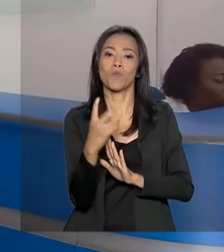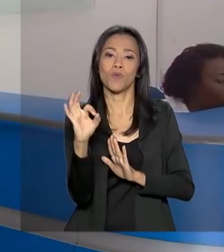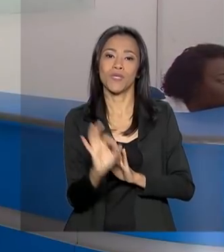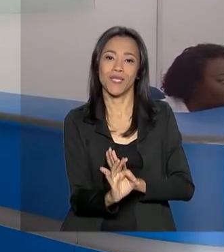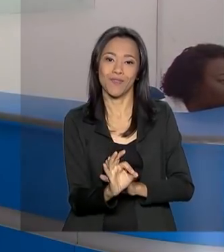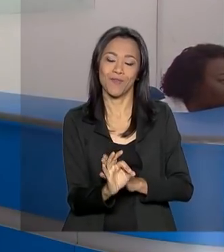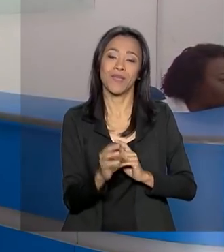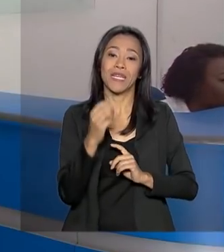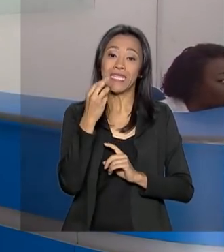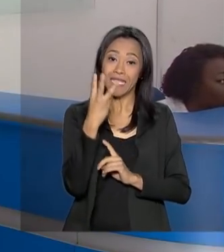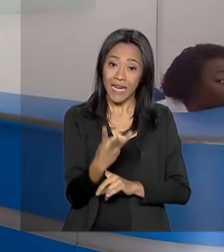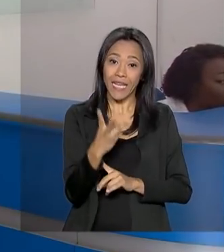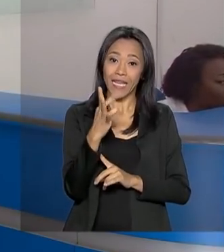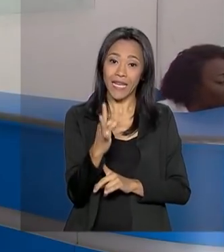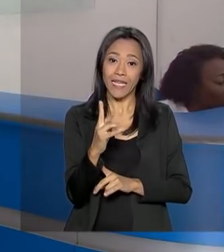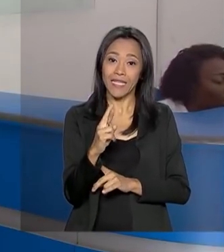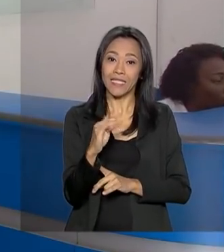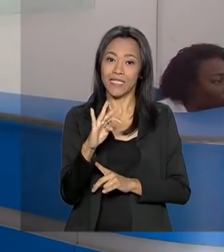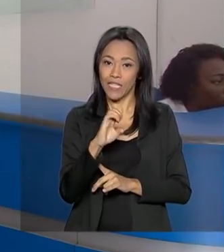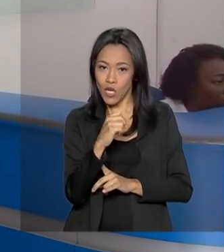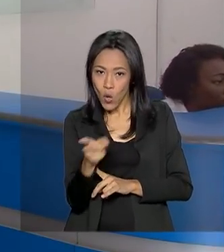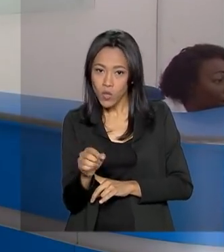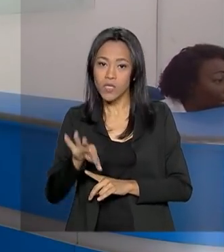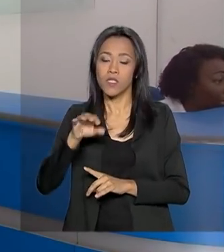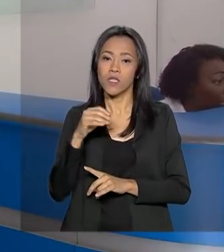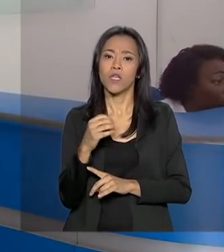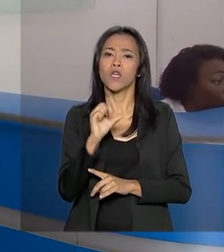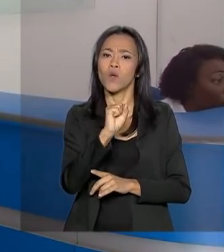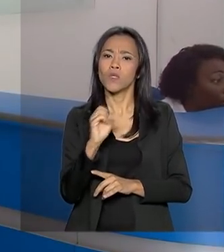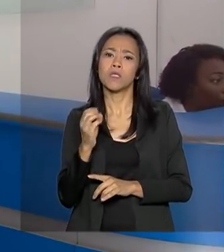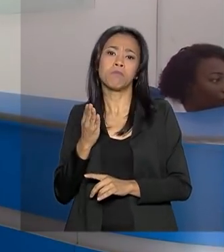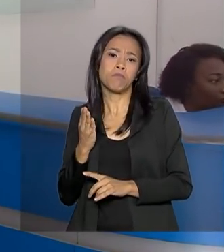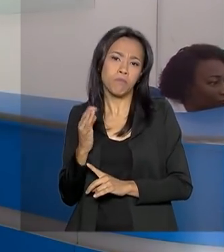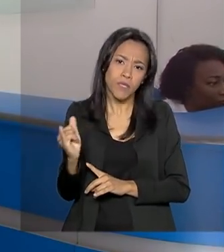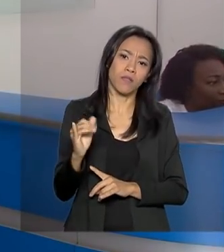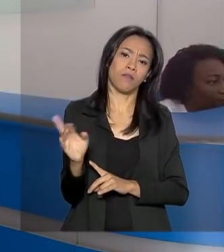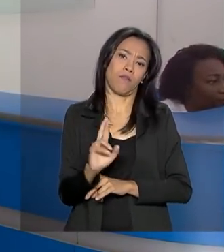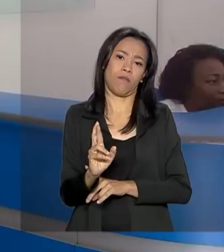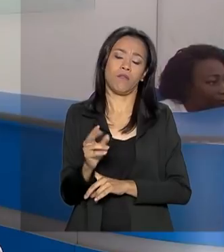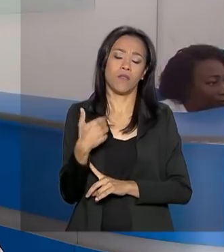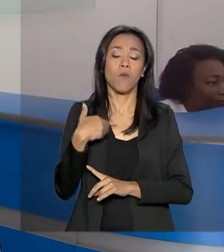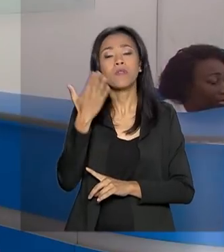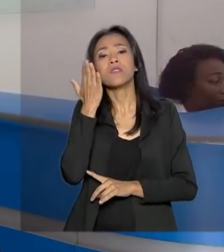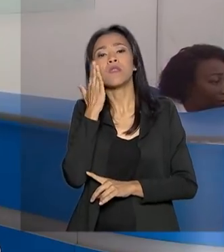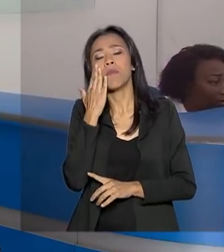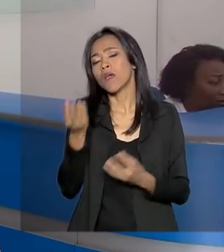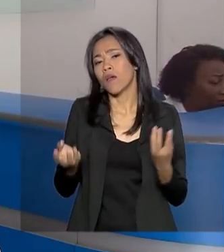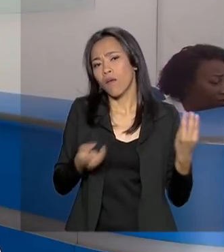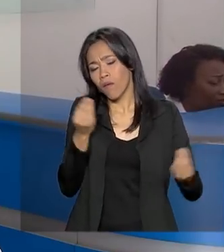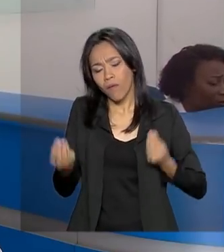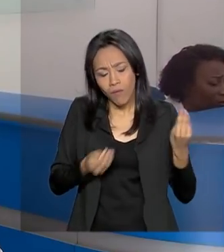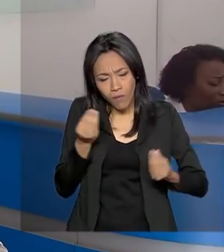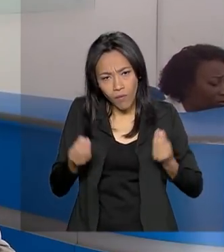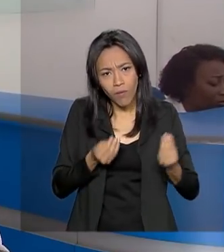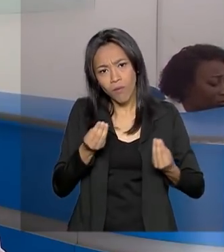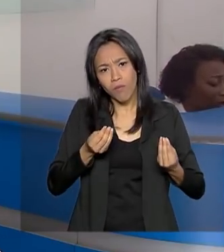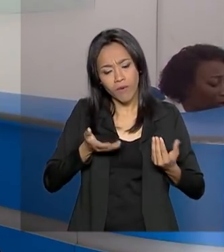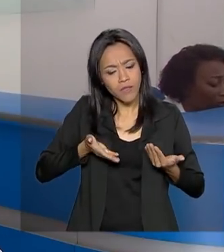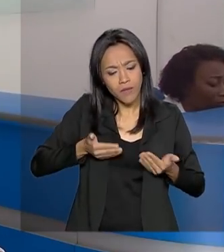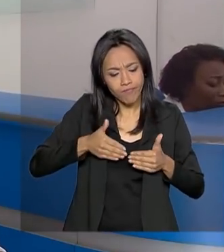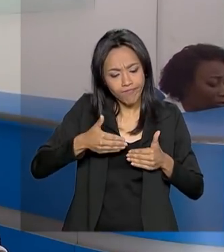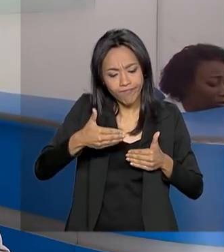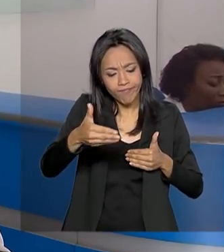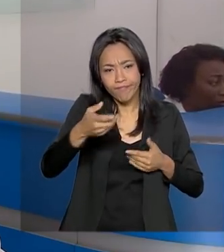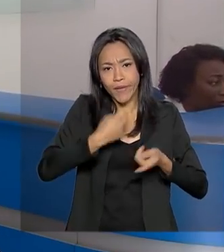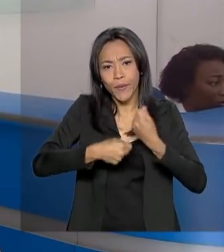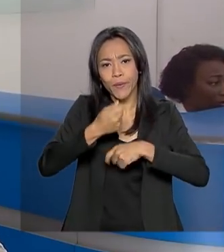6,8 trilhões de reais. A expectativa agora é para saber como vai se comportar a economia daqui para frente,